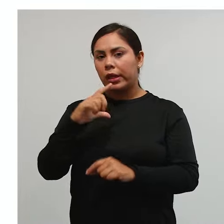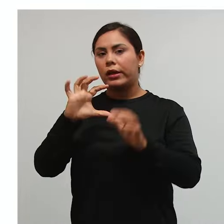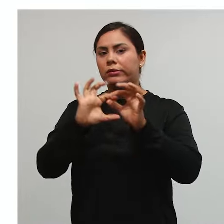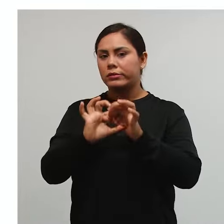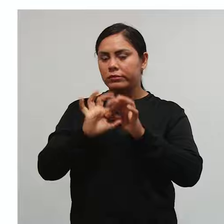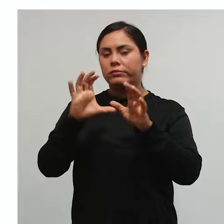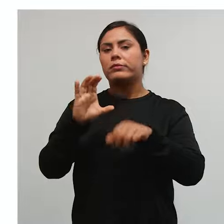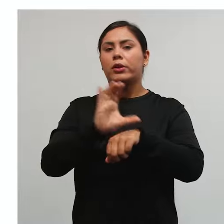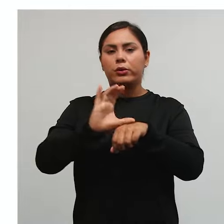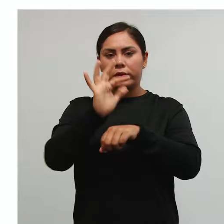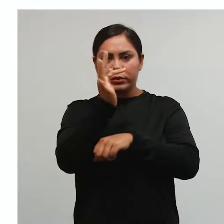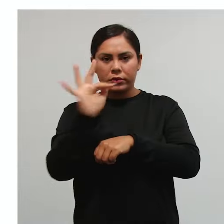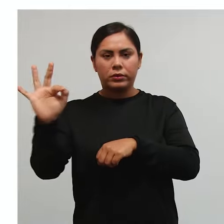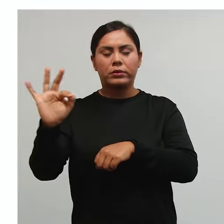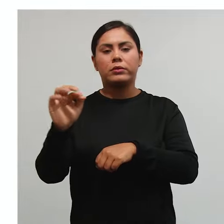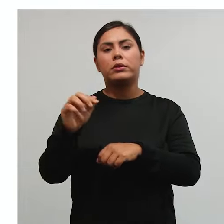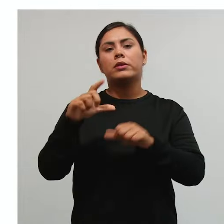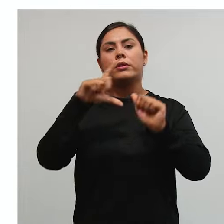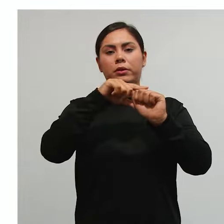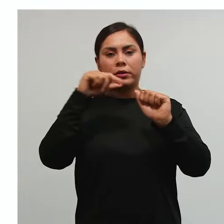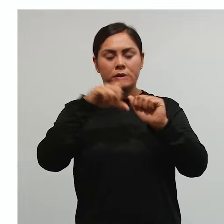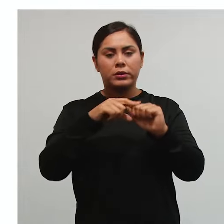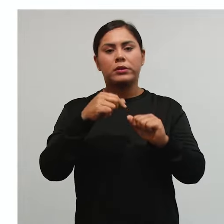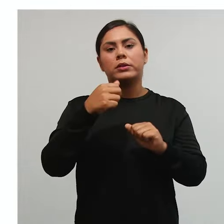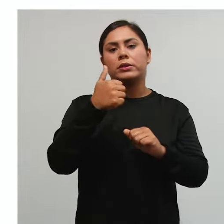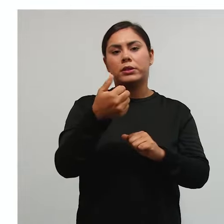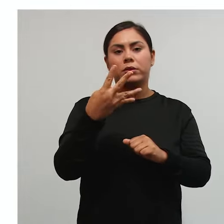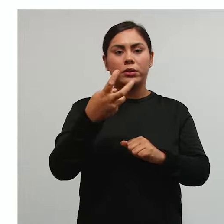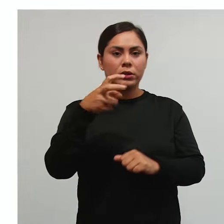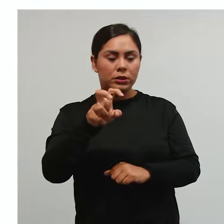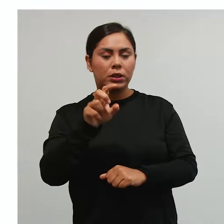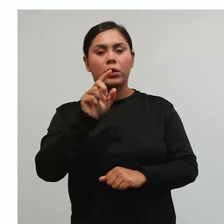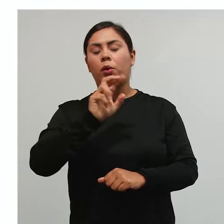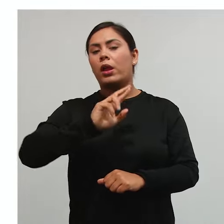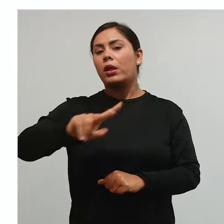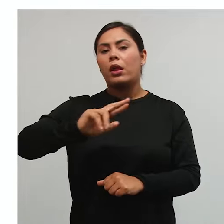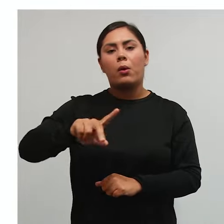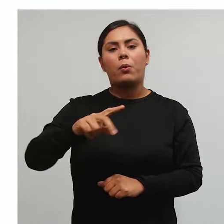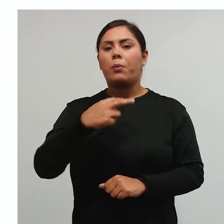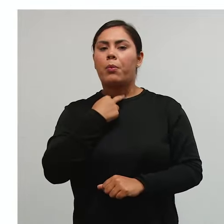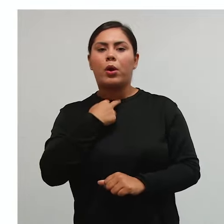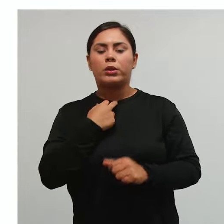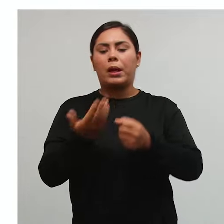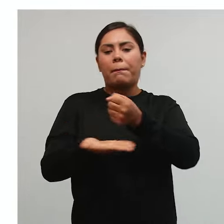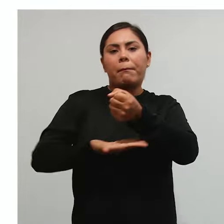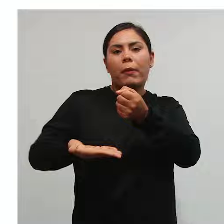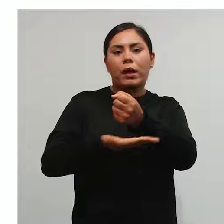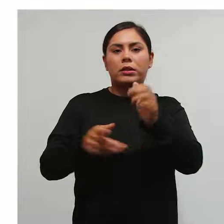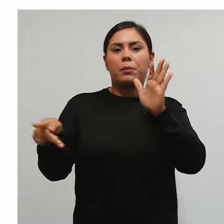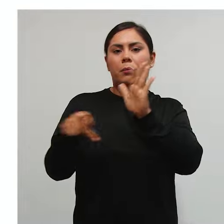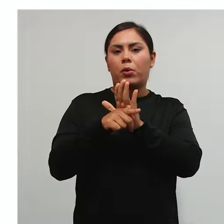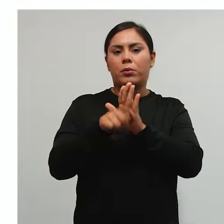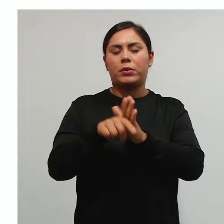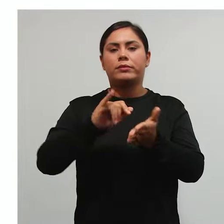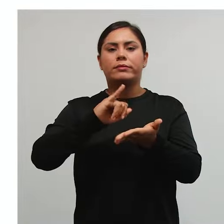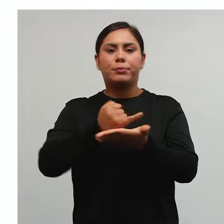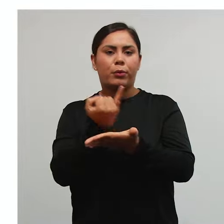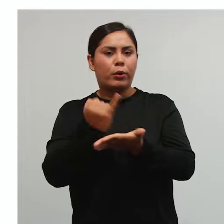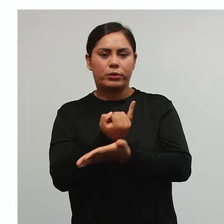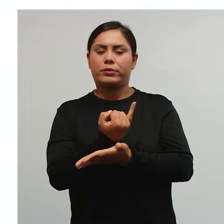CF, parágrafo 2º do 145, que diz que as taxas não podem ter base de cálculo própria de impostos.